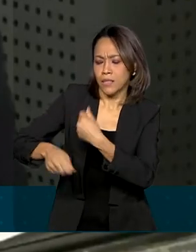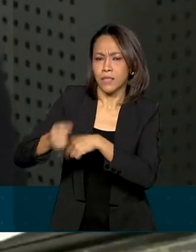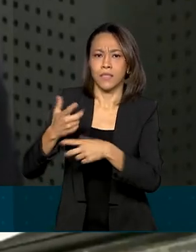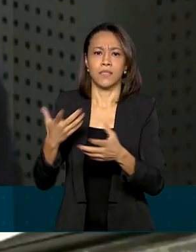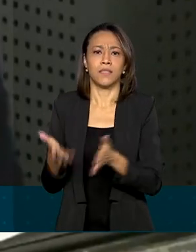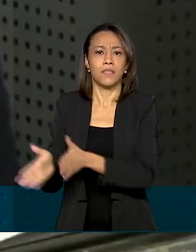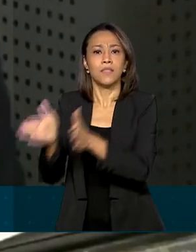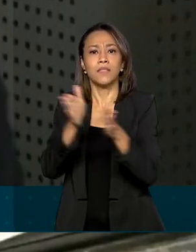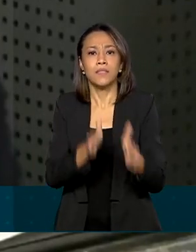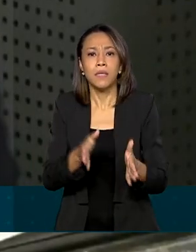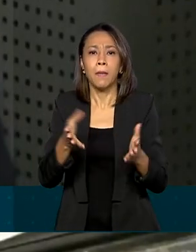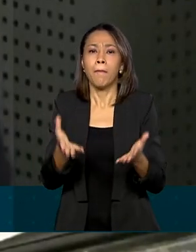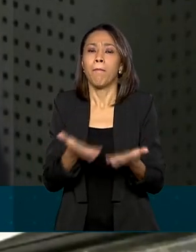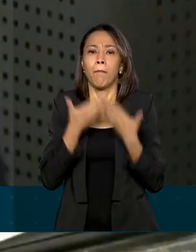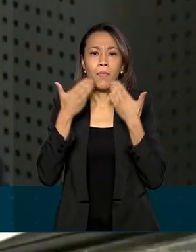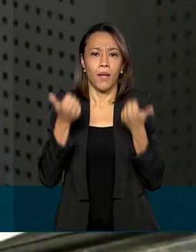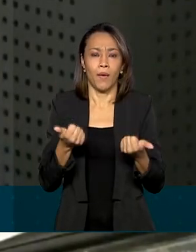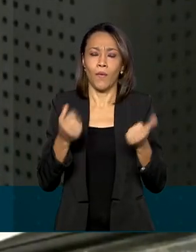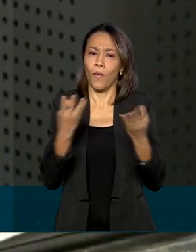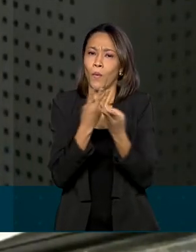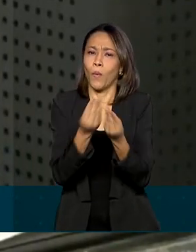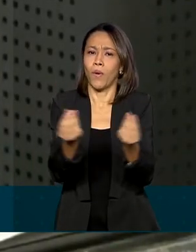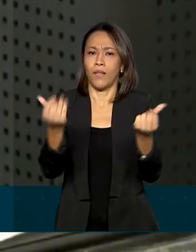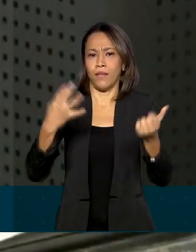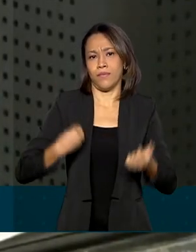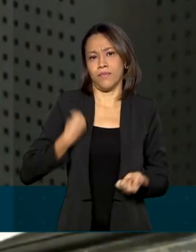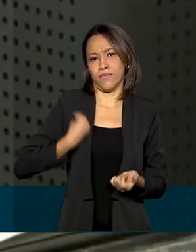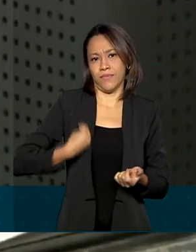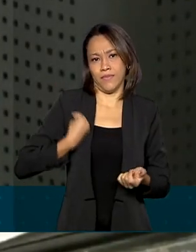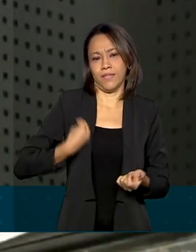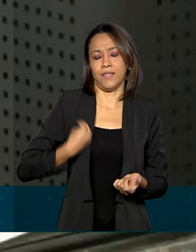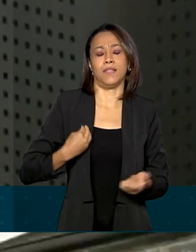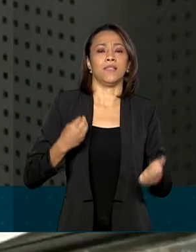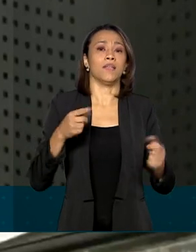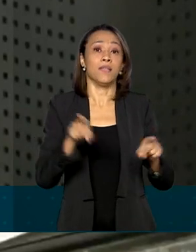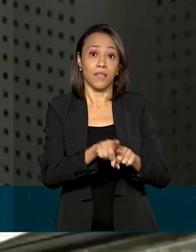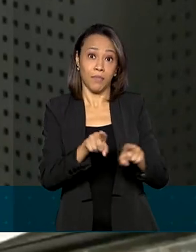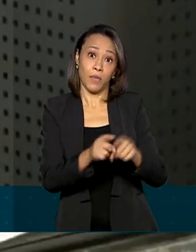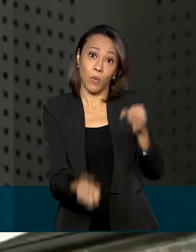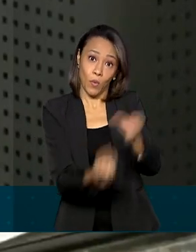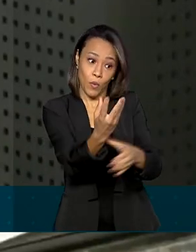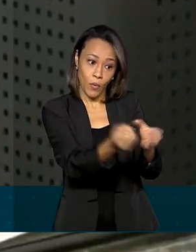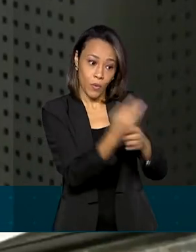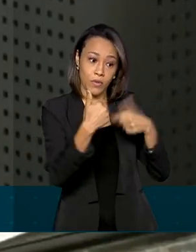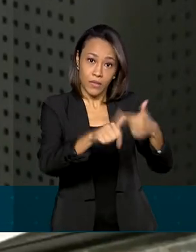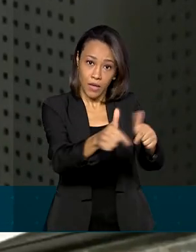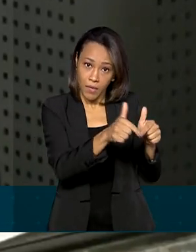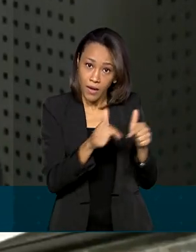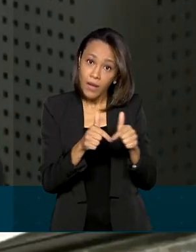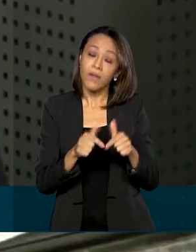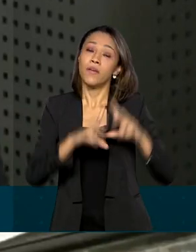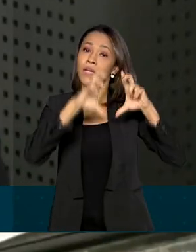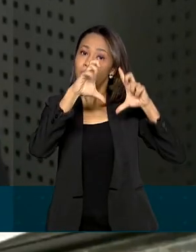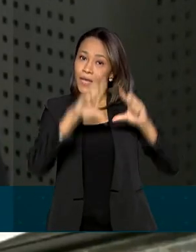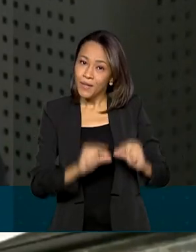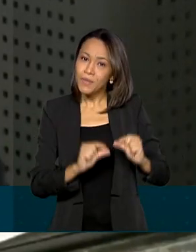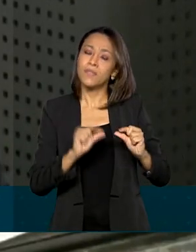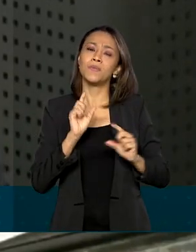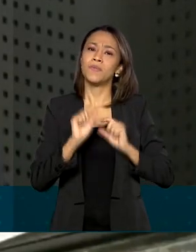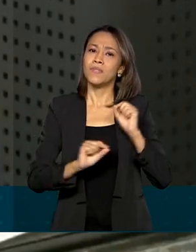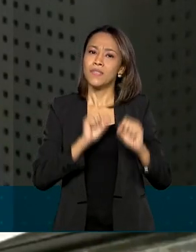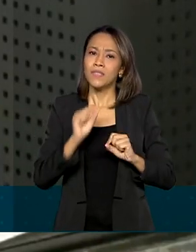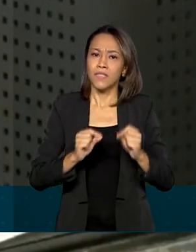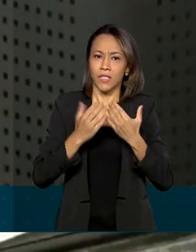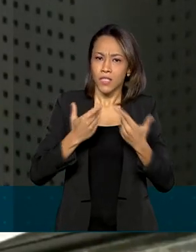incremento da qualidade de vida dos cidadãos, com geração de emprego e renda e redução de custos de alimento